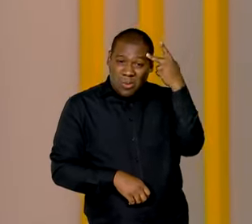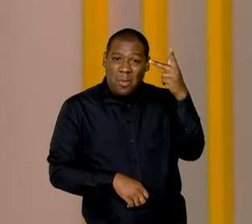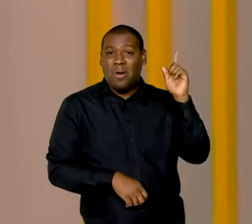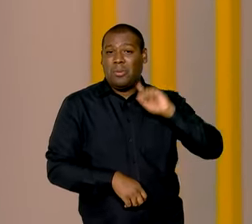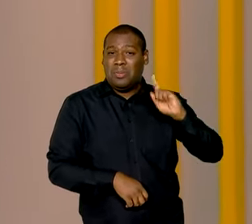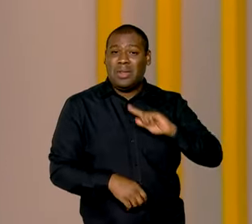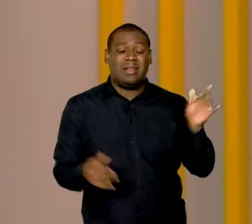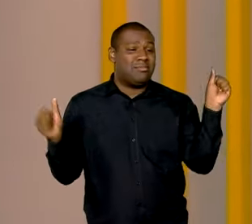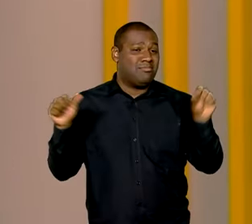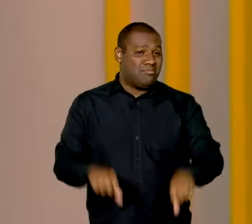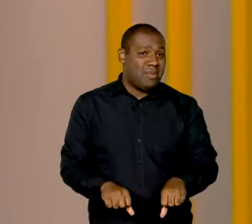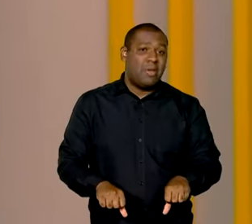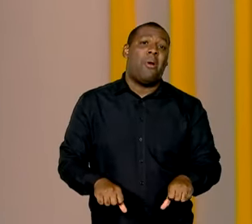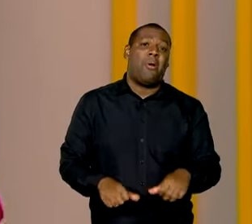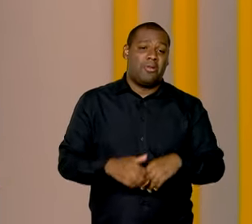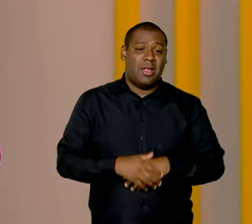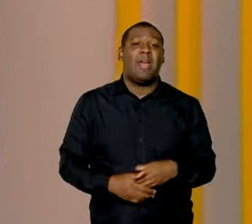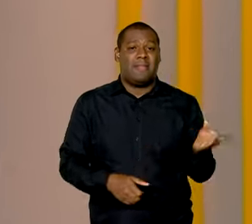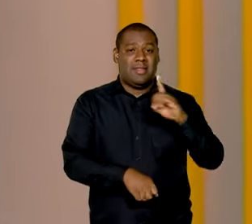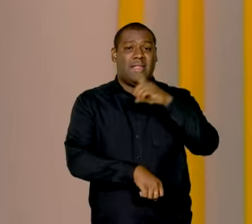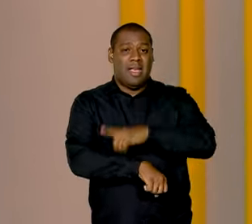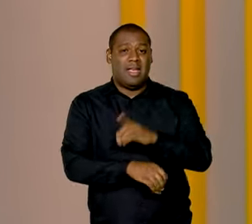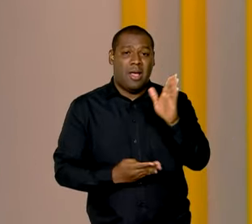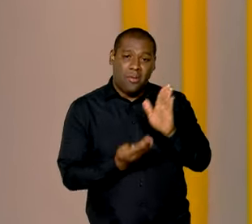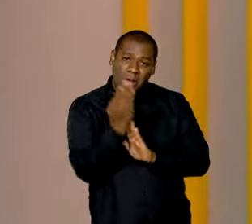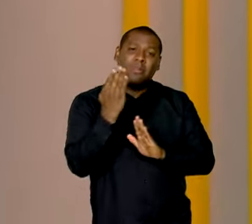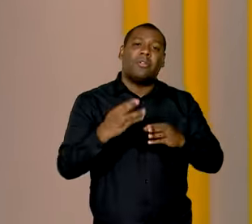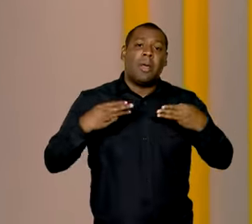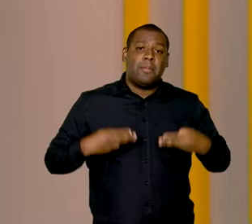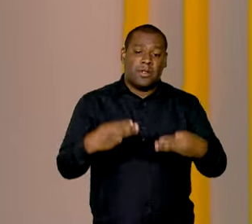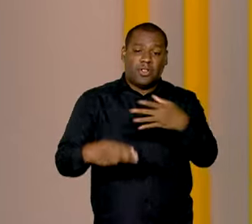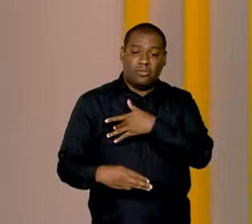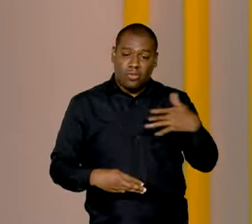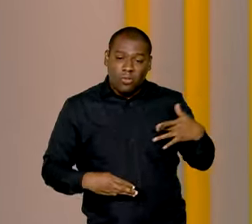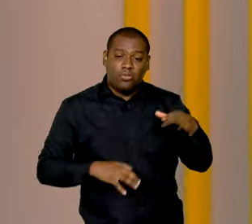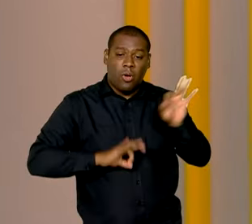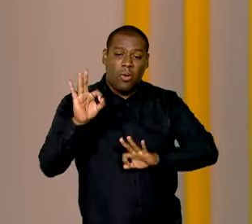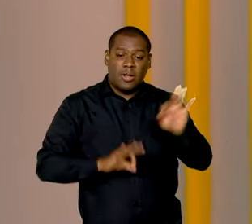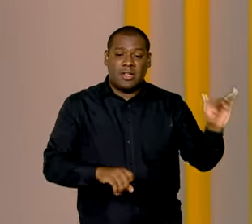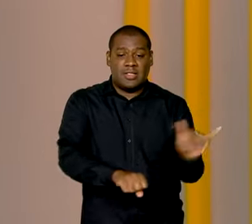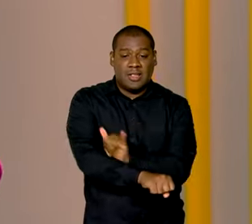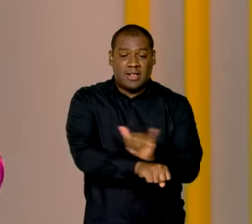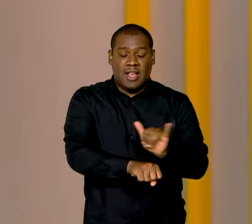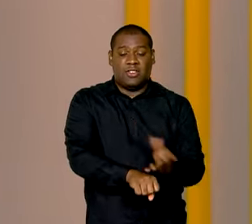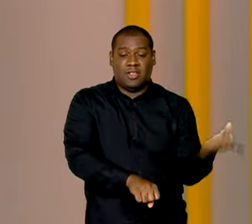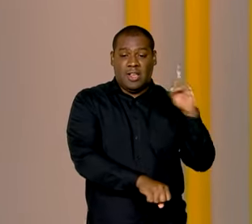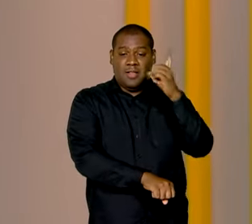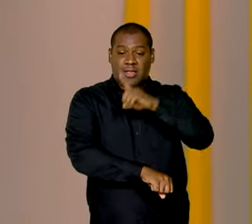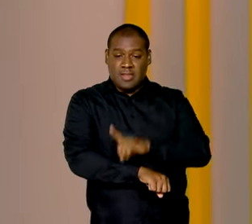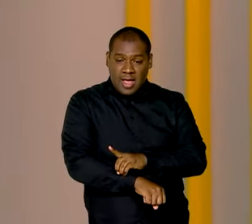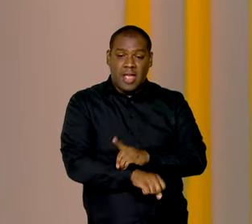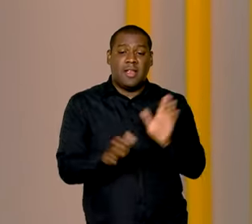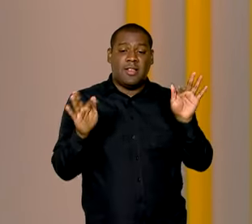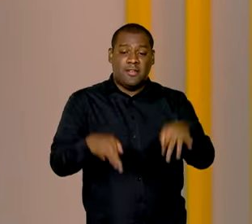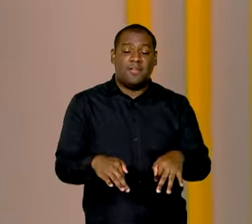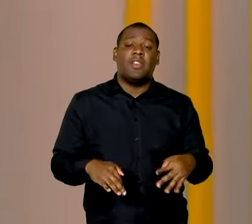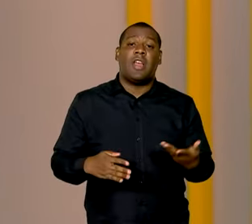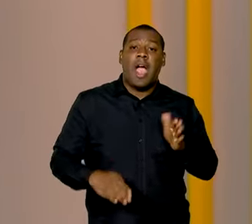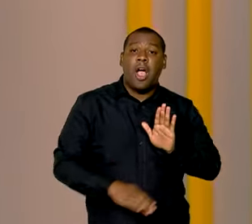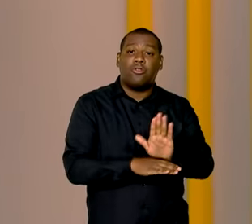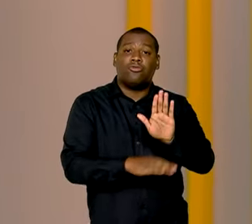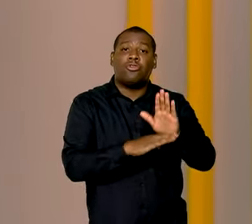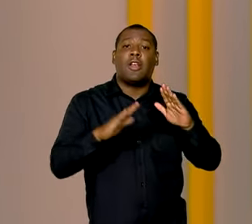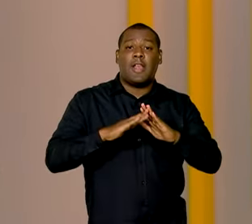É por isso que o Ministério da Saúde vem adotando medidas para combater a doença, como levar para as escolas